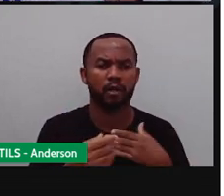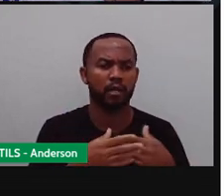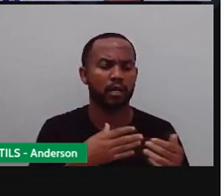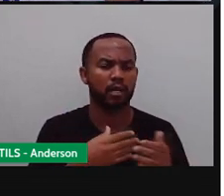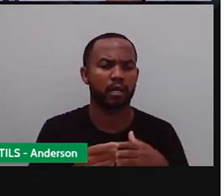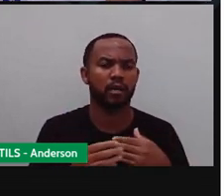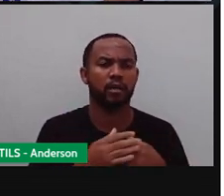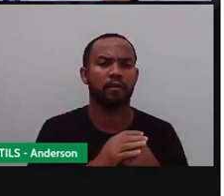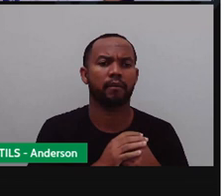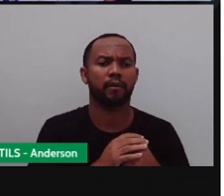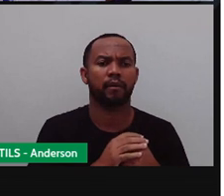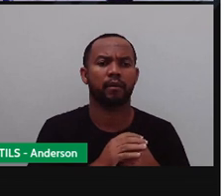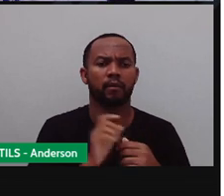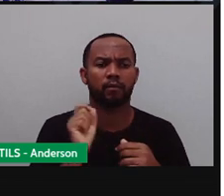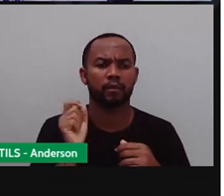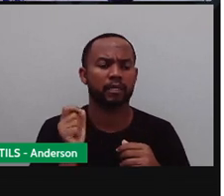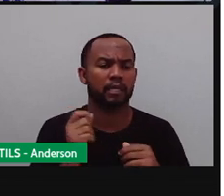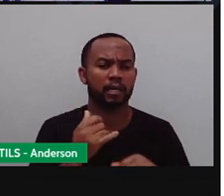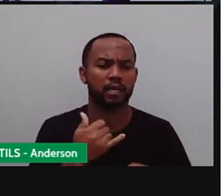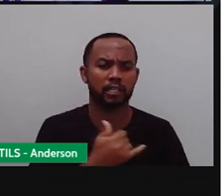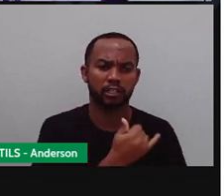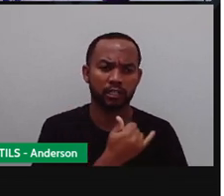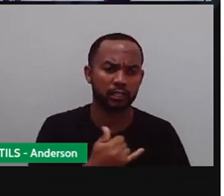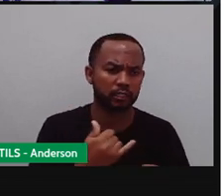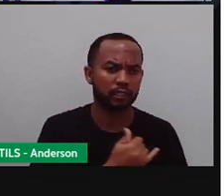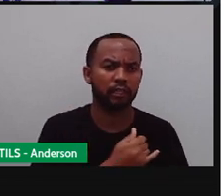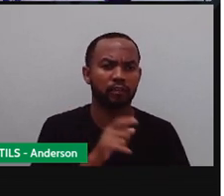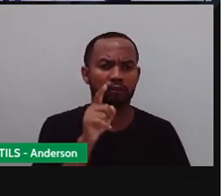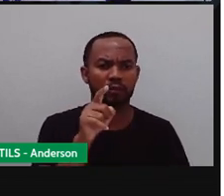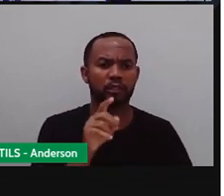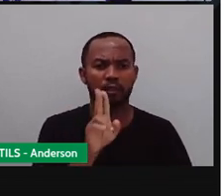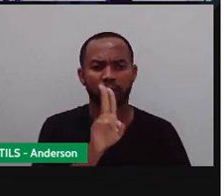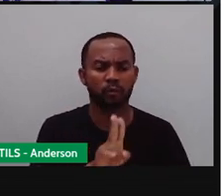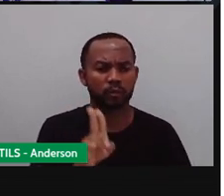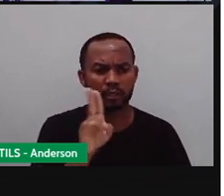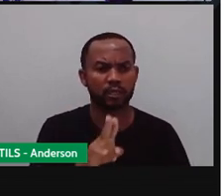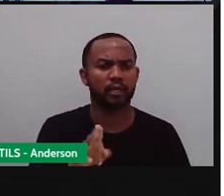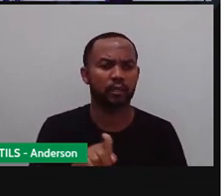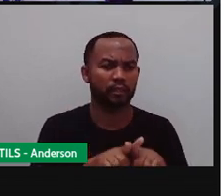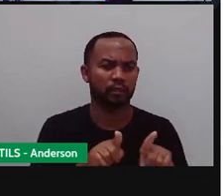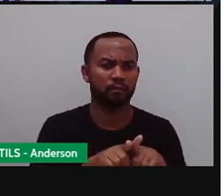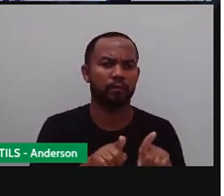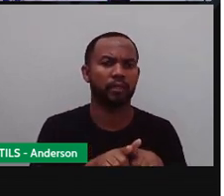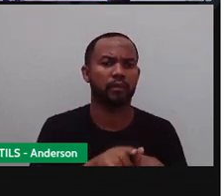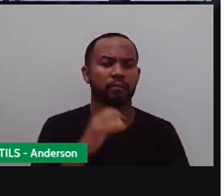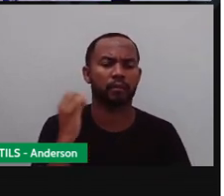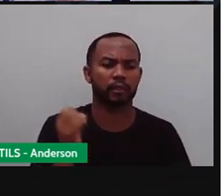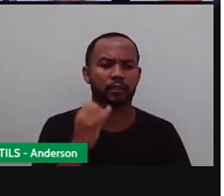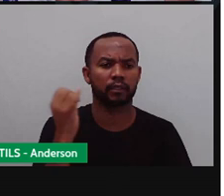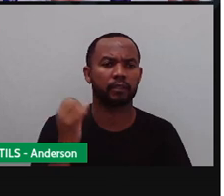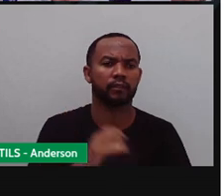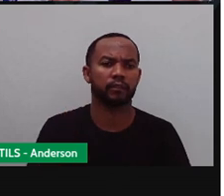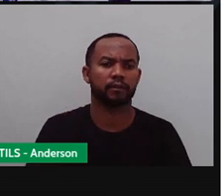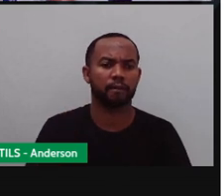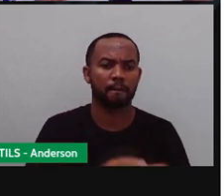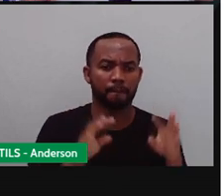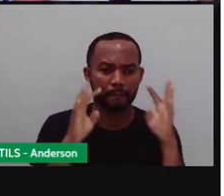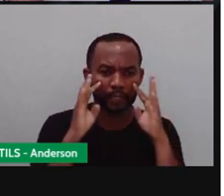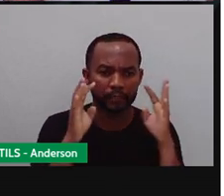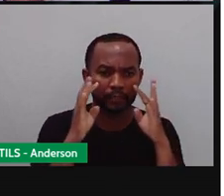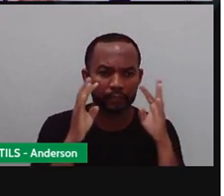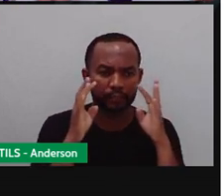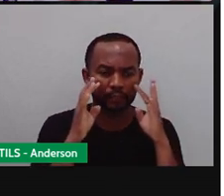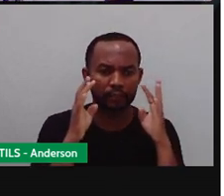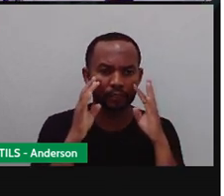né? verdade, qual a estratégia que você vai utilizar pra resolver. O que importa, na verdade, é o quê? Você prestar atenção